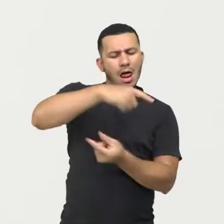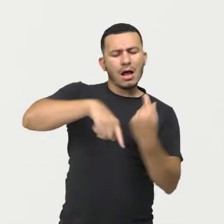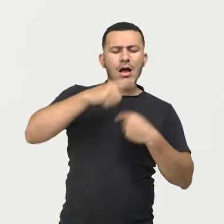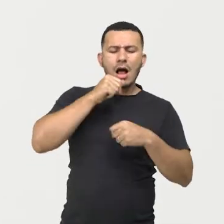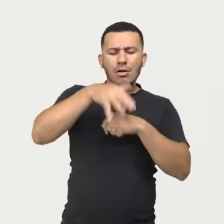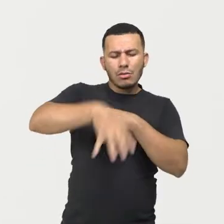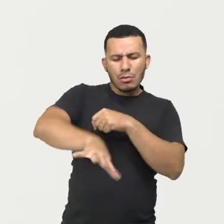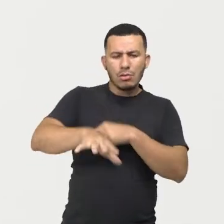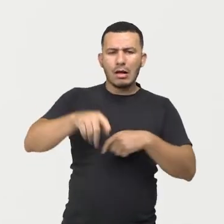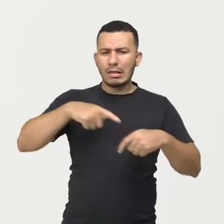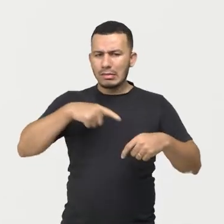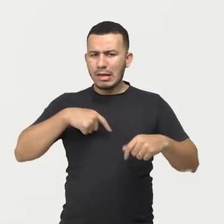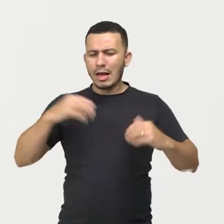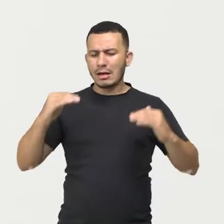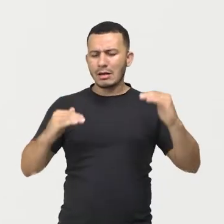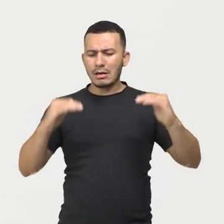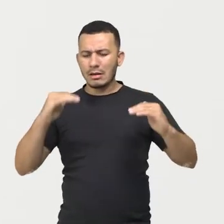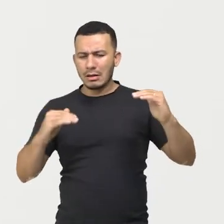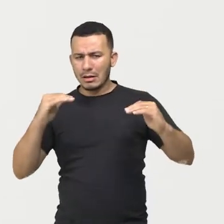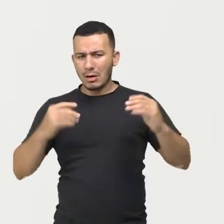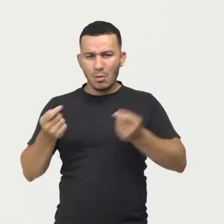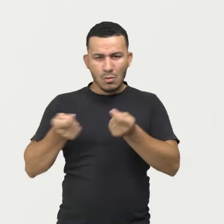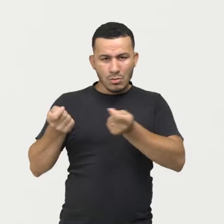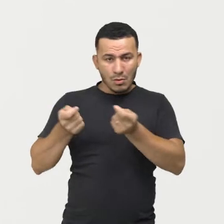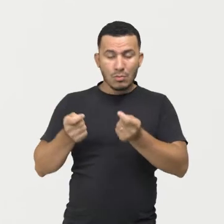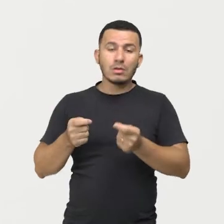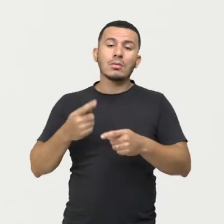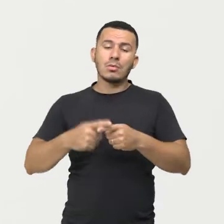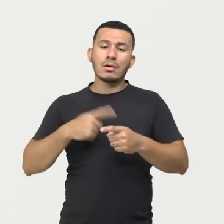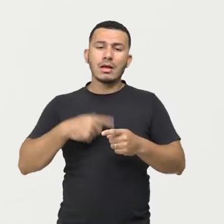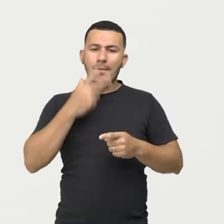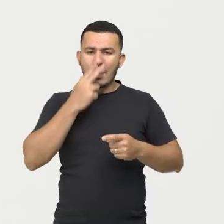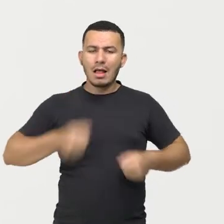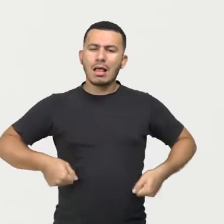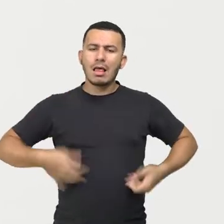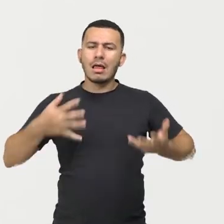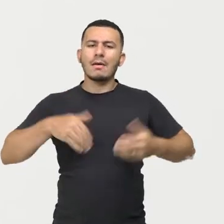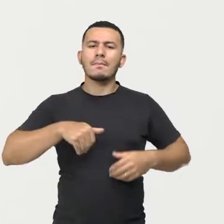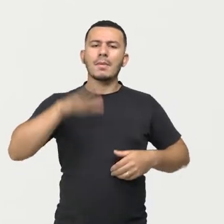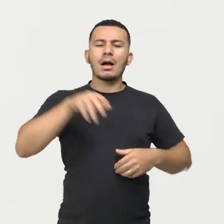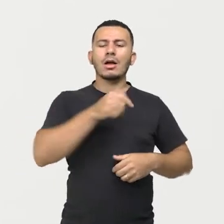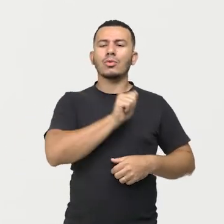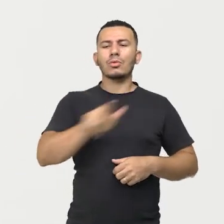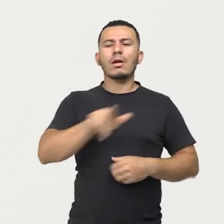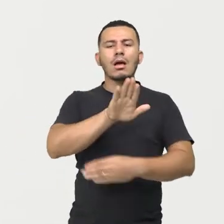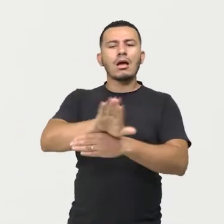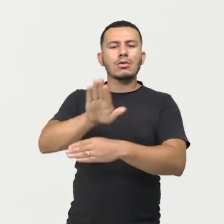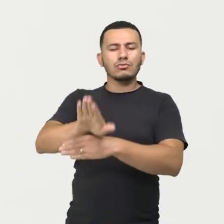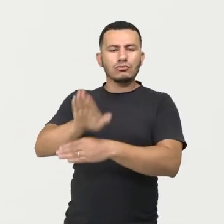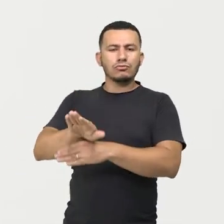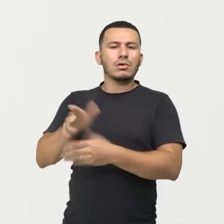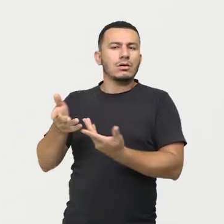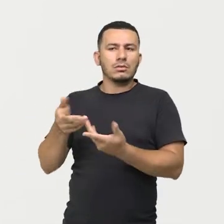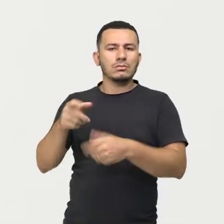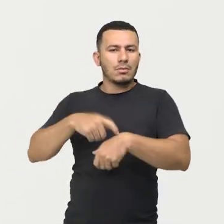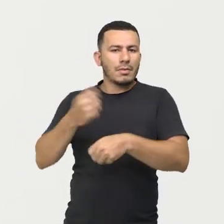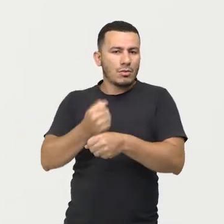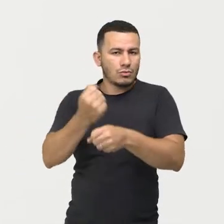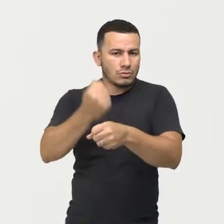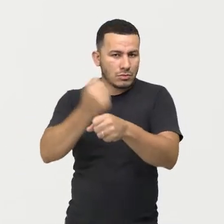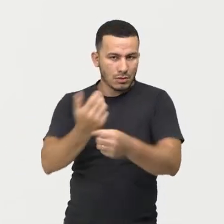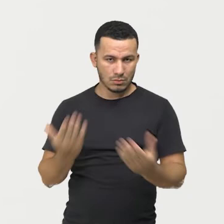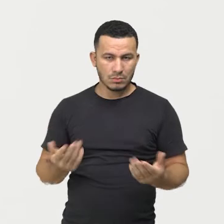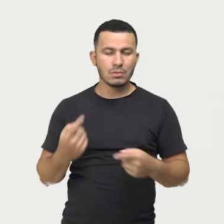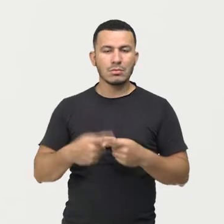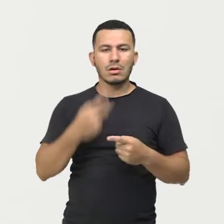balanceados. Às vezes, os custos são muito mais elevados do que os benefícios da instalação de uma usina, porque